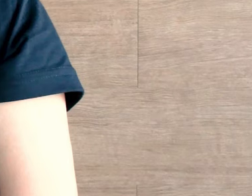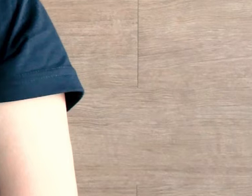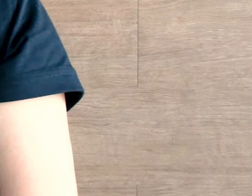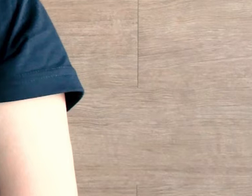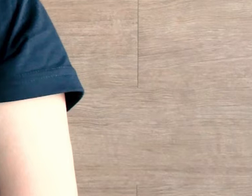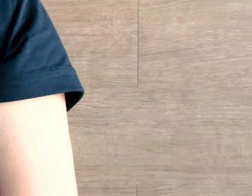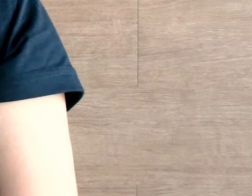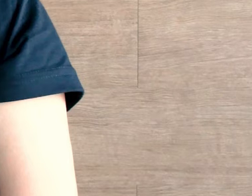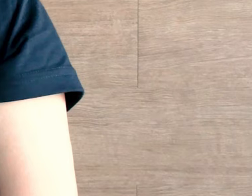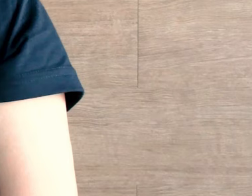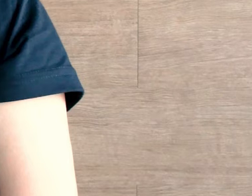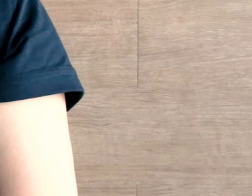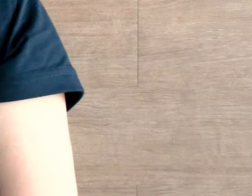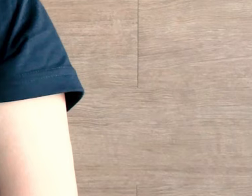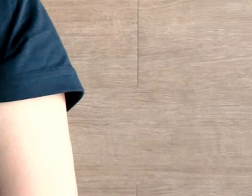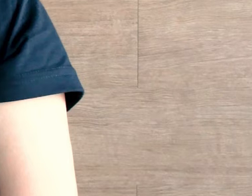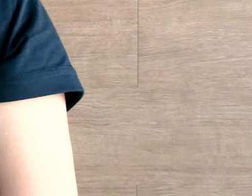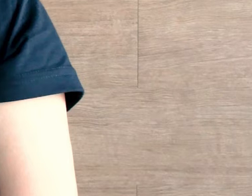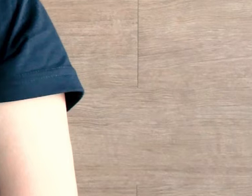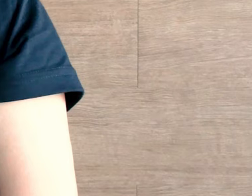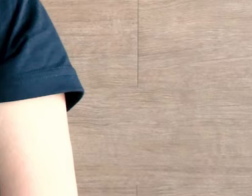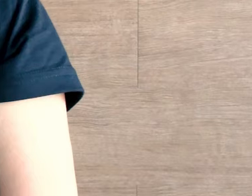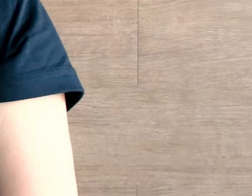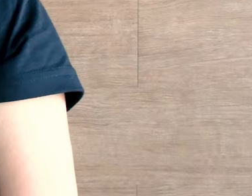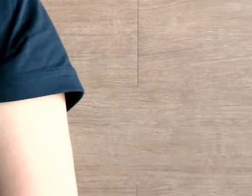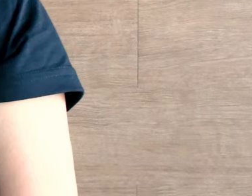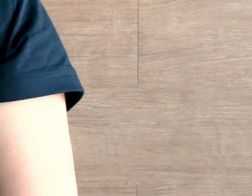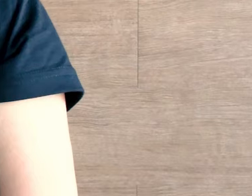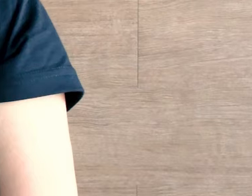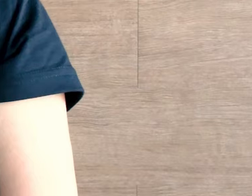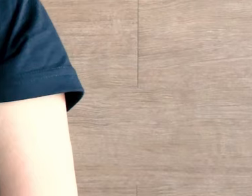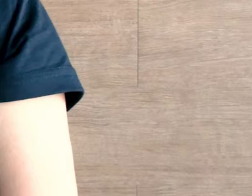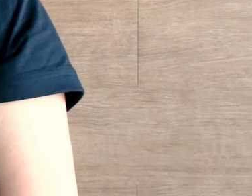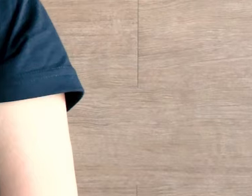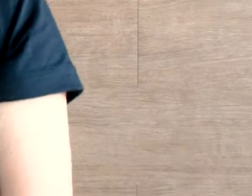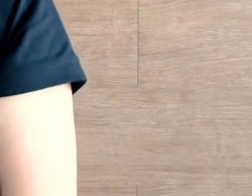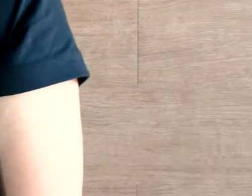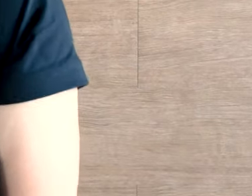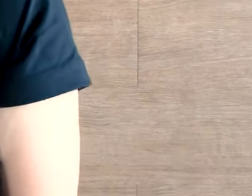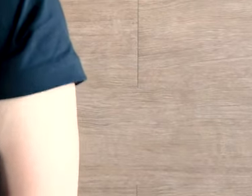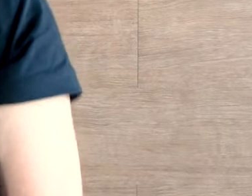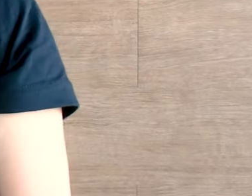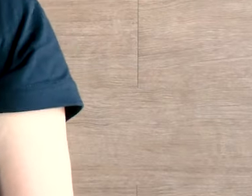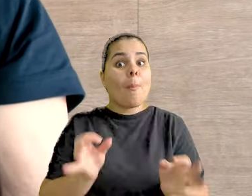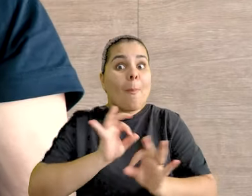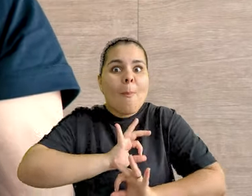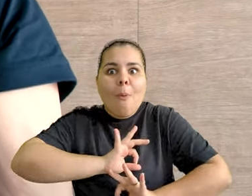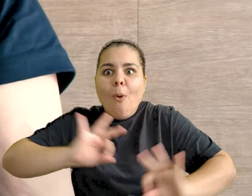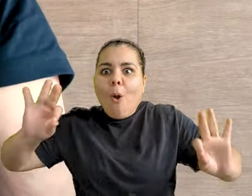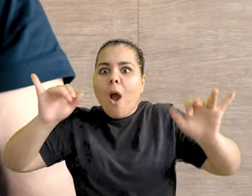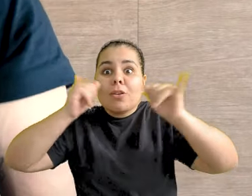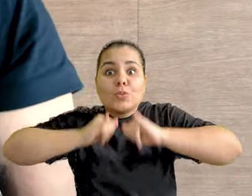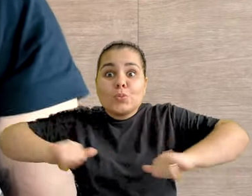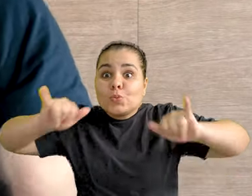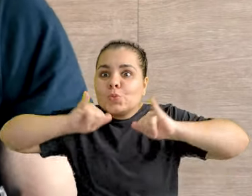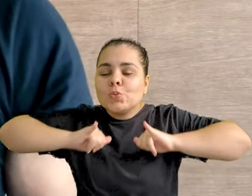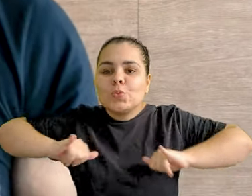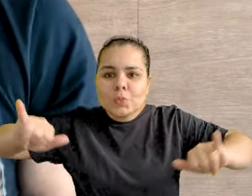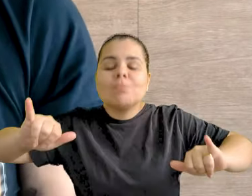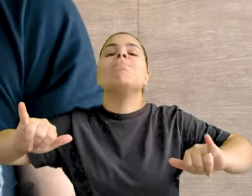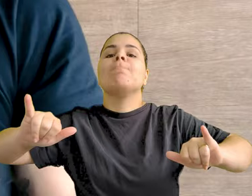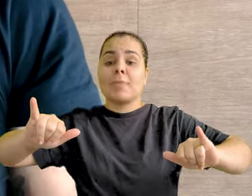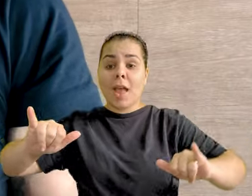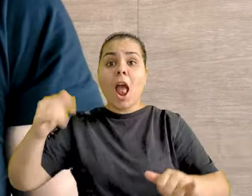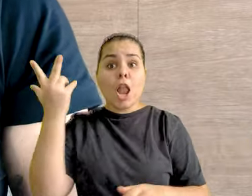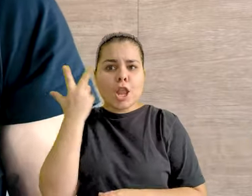luz natural. À esquerda, parte de mesa redonda de madeira com pés de metal e cadeira branca estampada com bolas coloridas. Uma ótima notícia. É cada vez